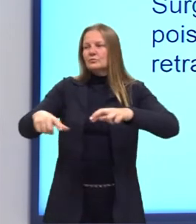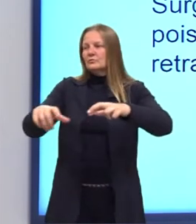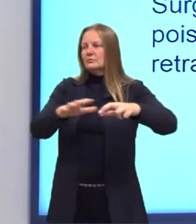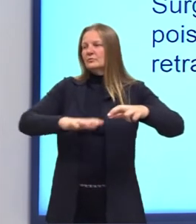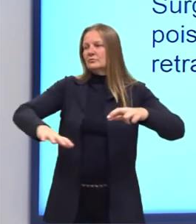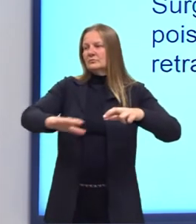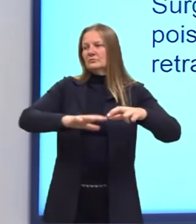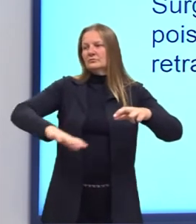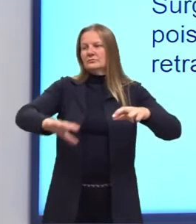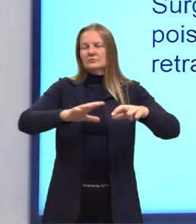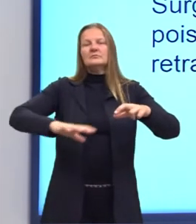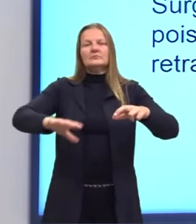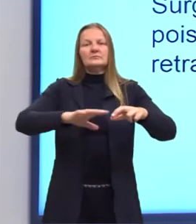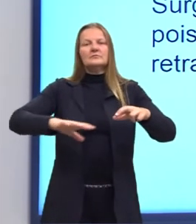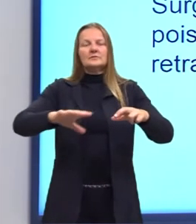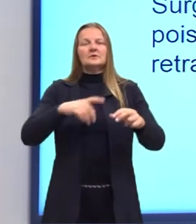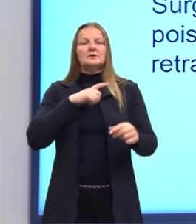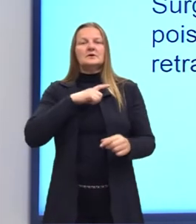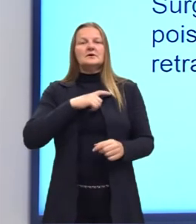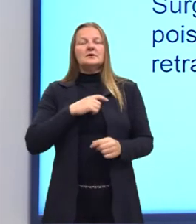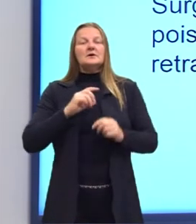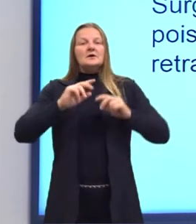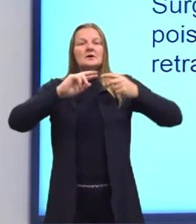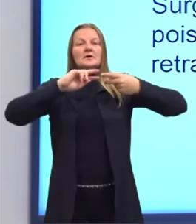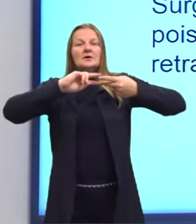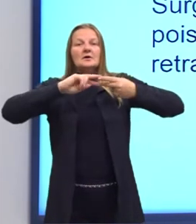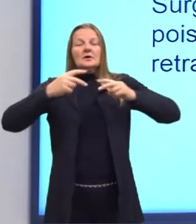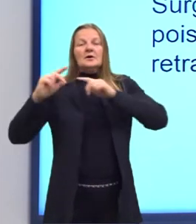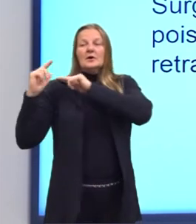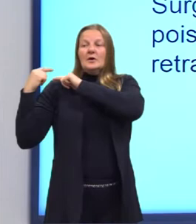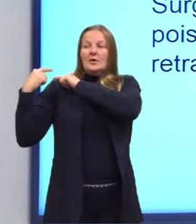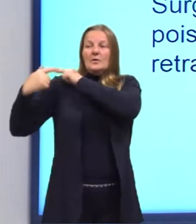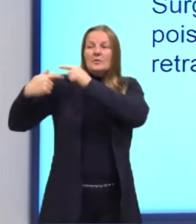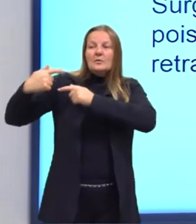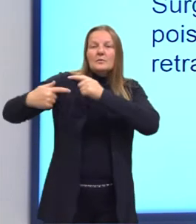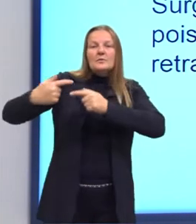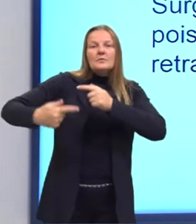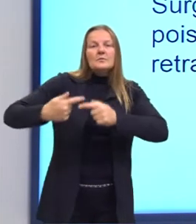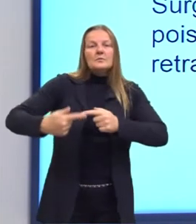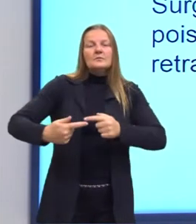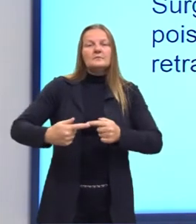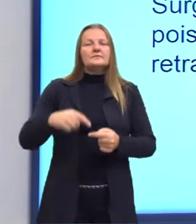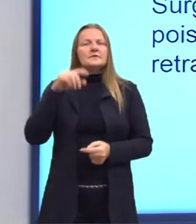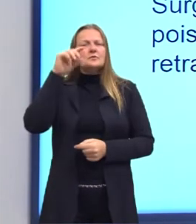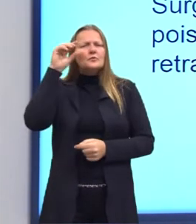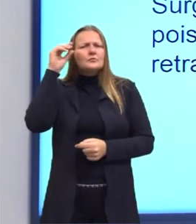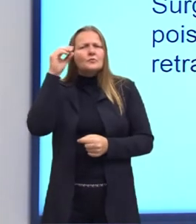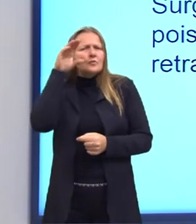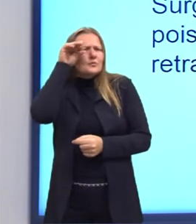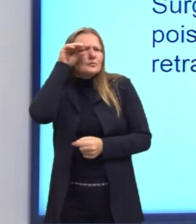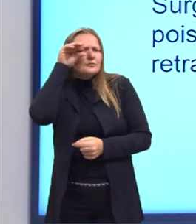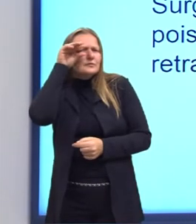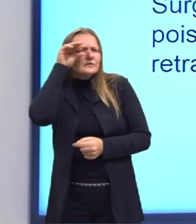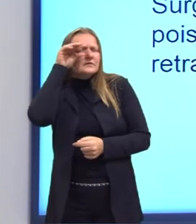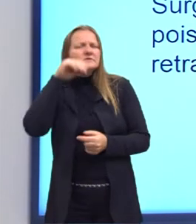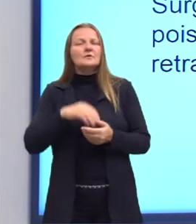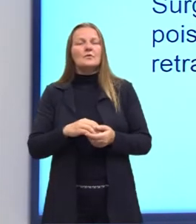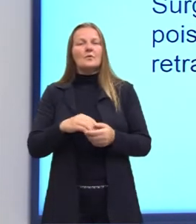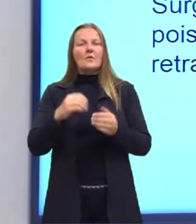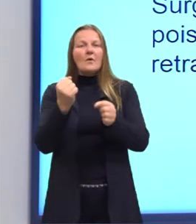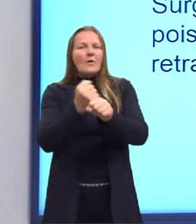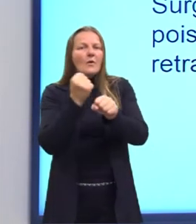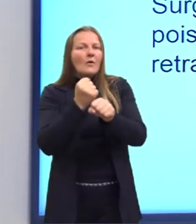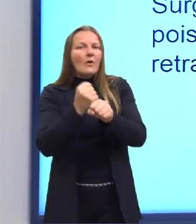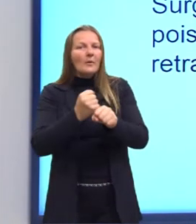hereditariedade. Ou seja, a gente tem a observação desse indivíduo, como se essa obra